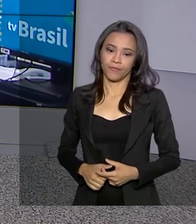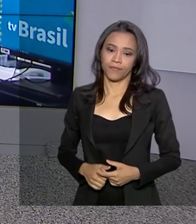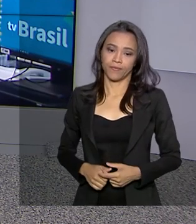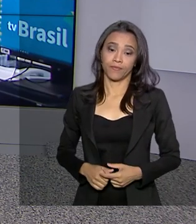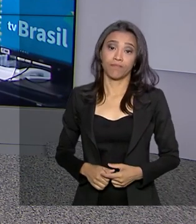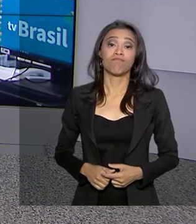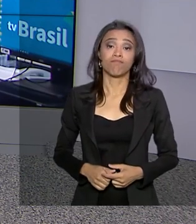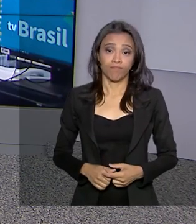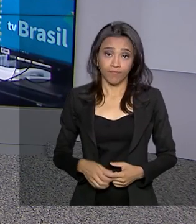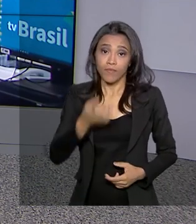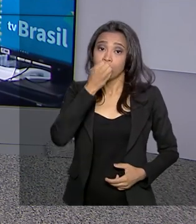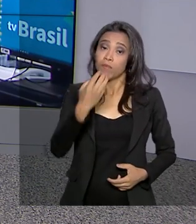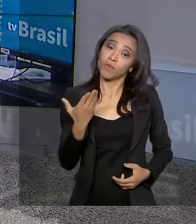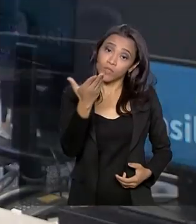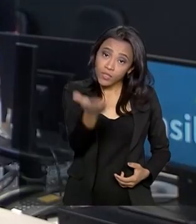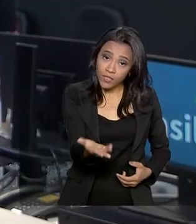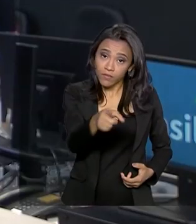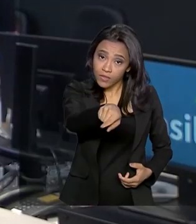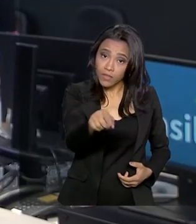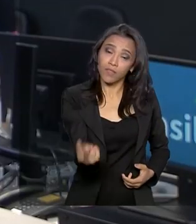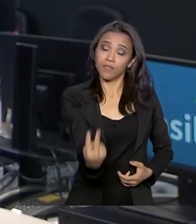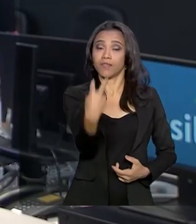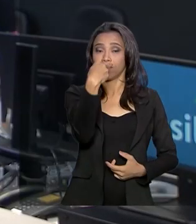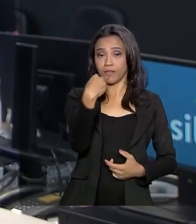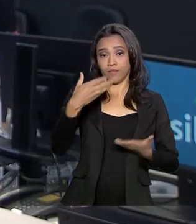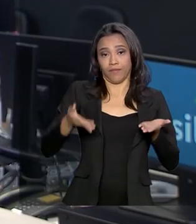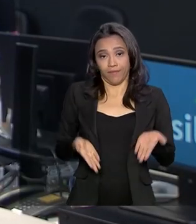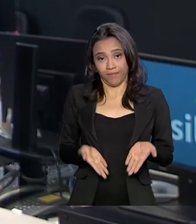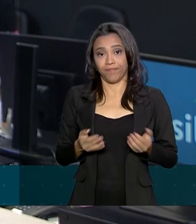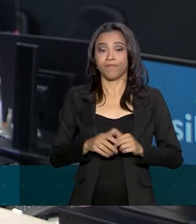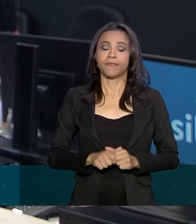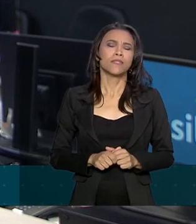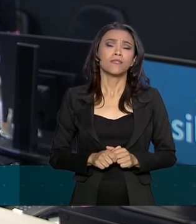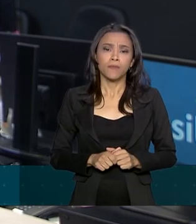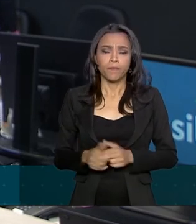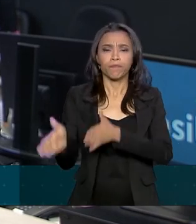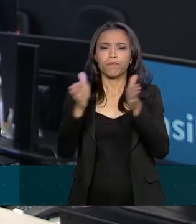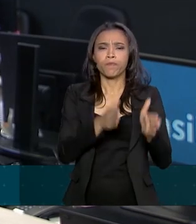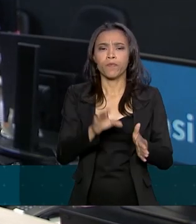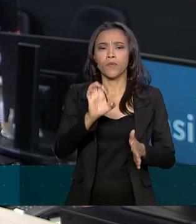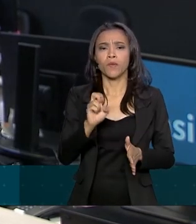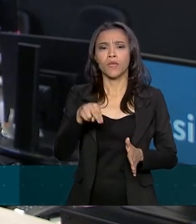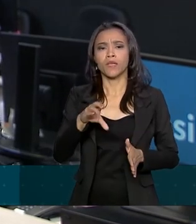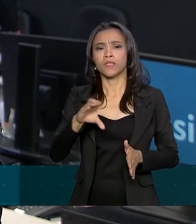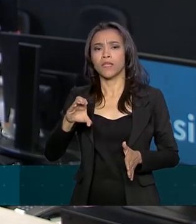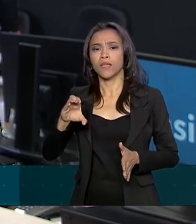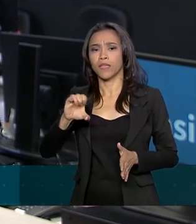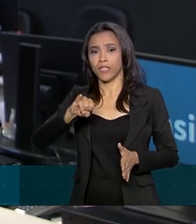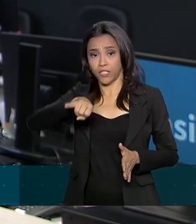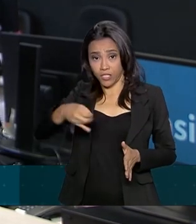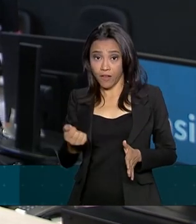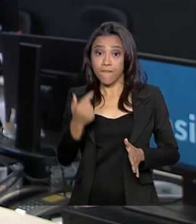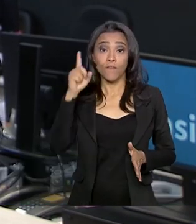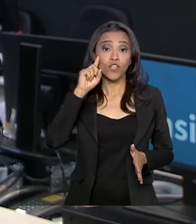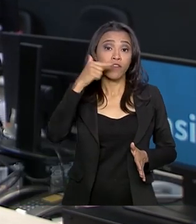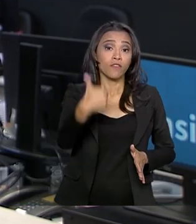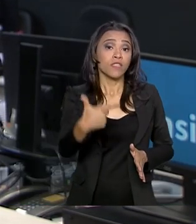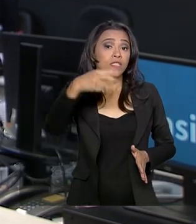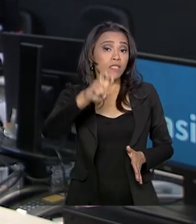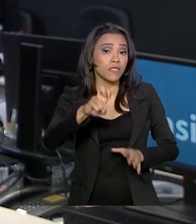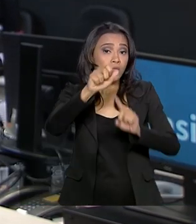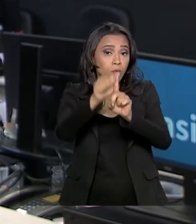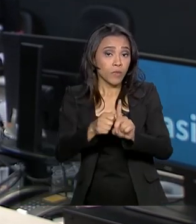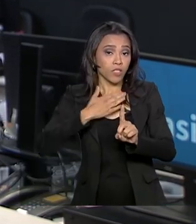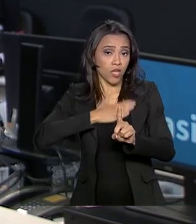Bom dia, Renata. Bom dia a você que acompanha o Brasil em Dia. O Enseja acontece no dia 25 de agosto, mas os